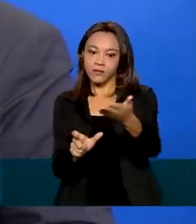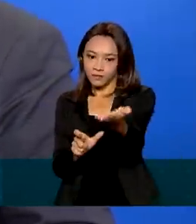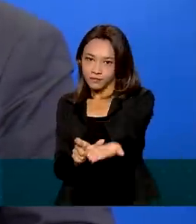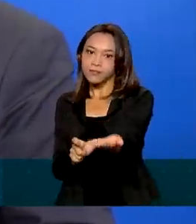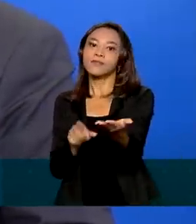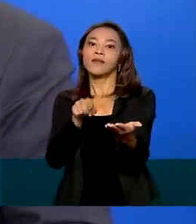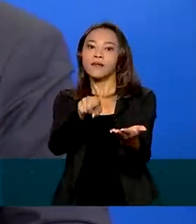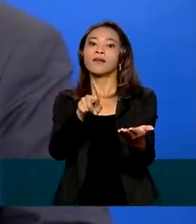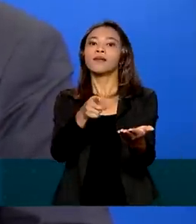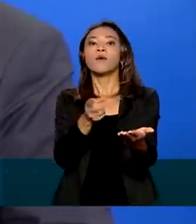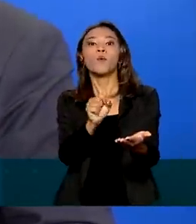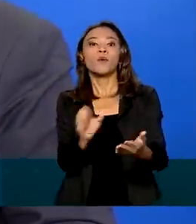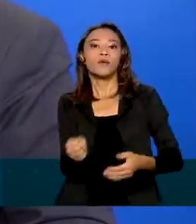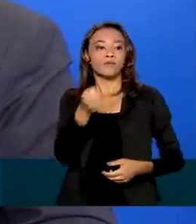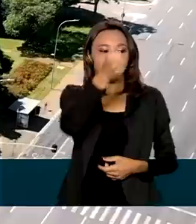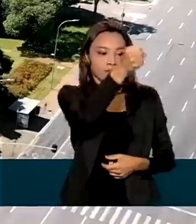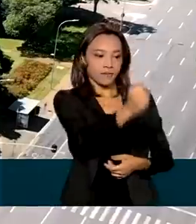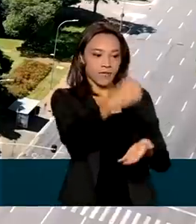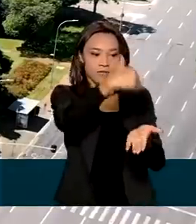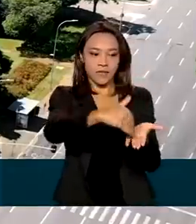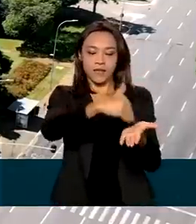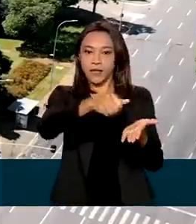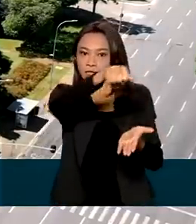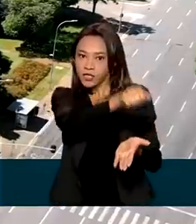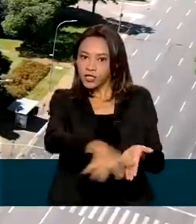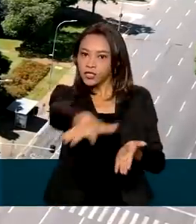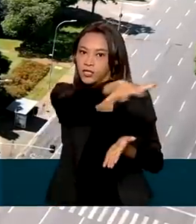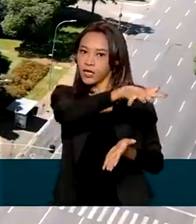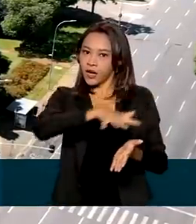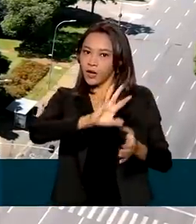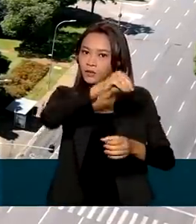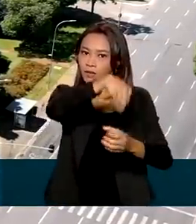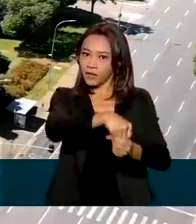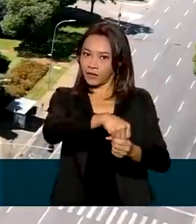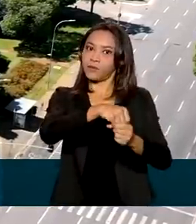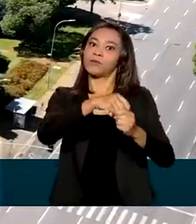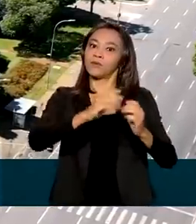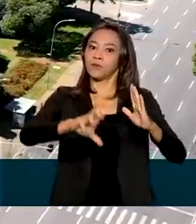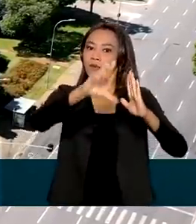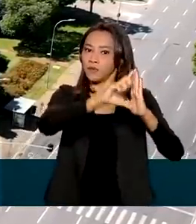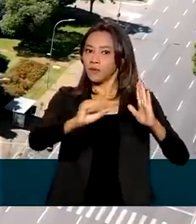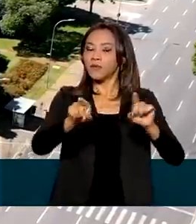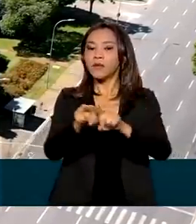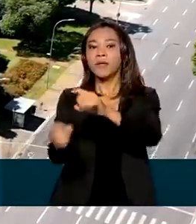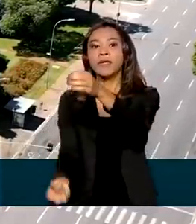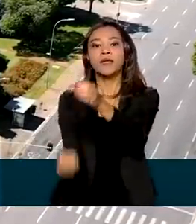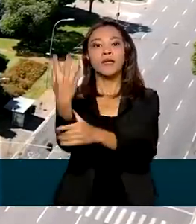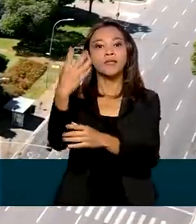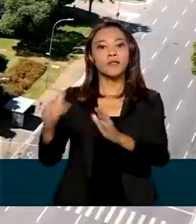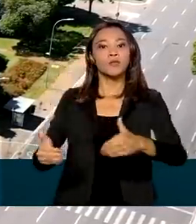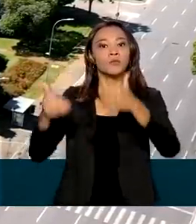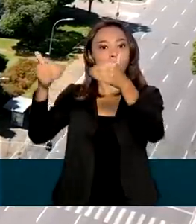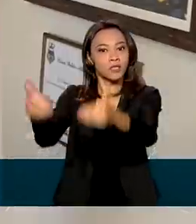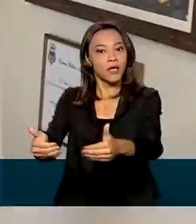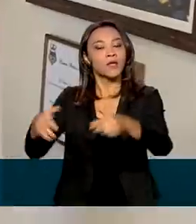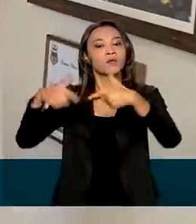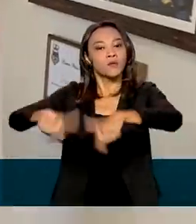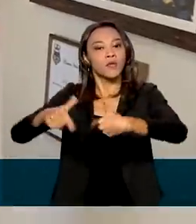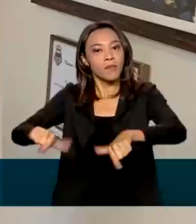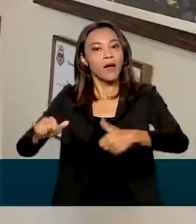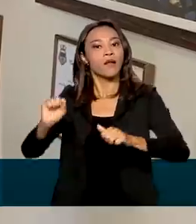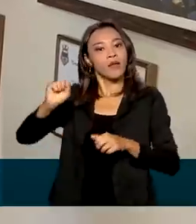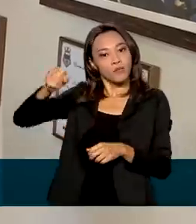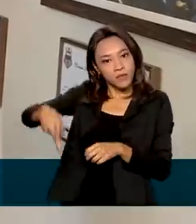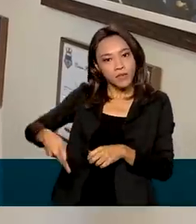Ramos, que segue para a Secretaria-Geral da Presidência da República e a criação do Ministério do Emprego e Previdência Social,